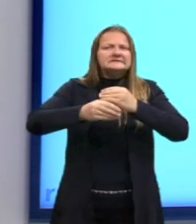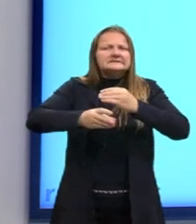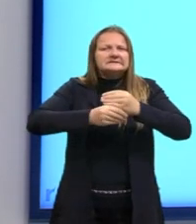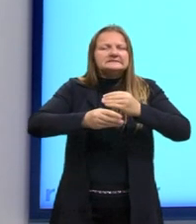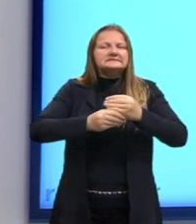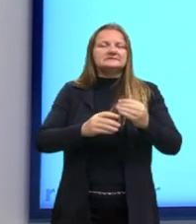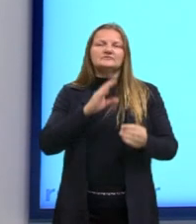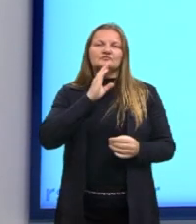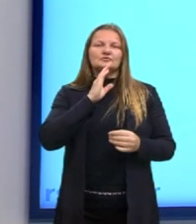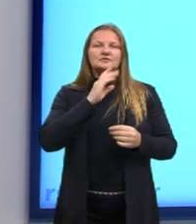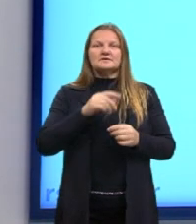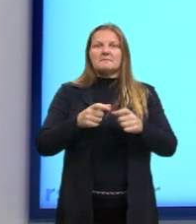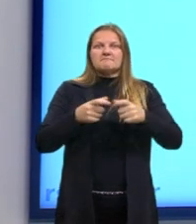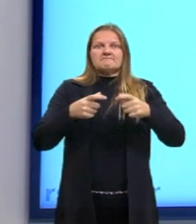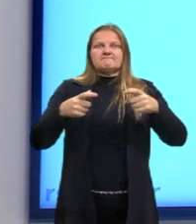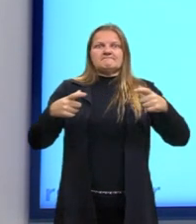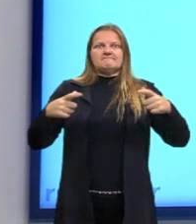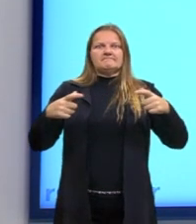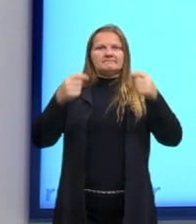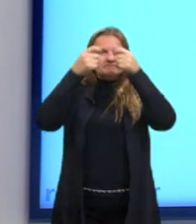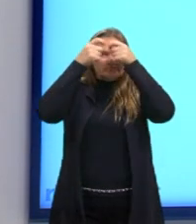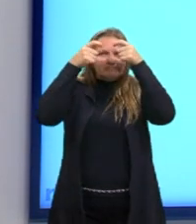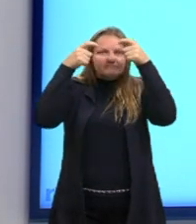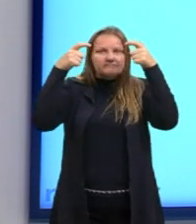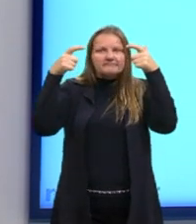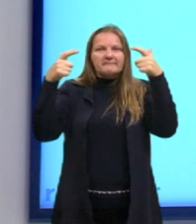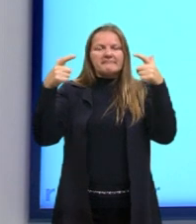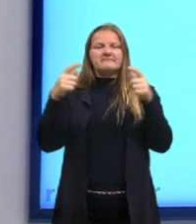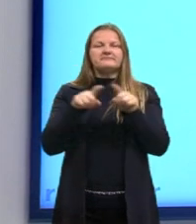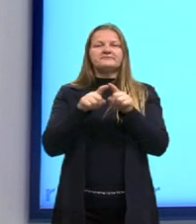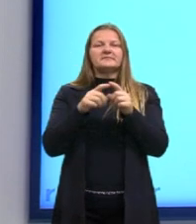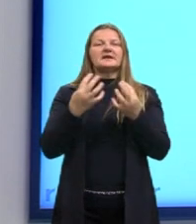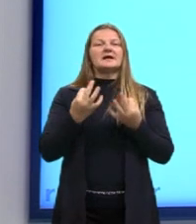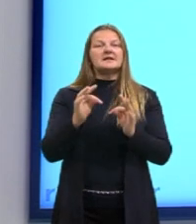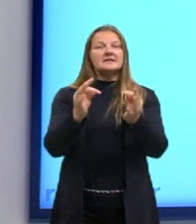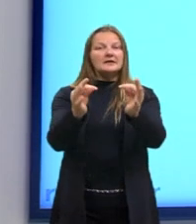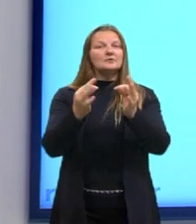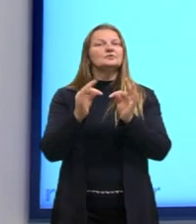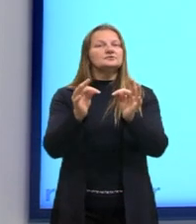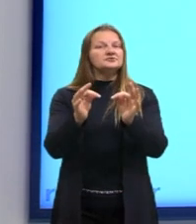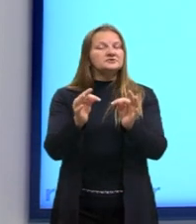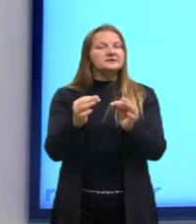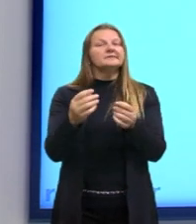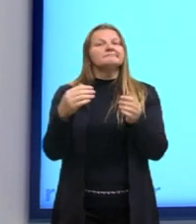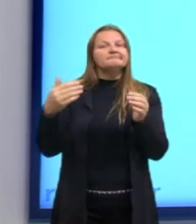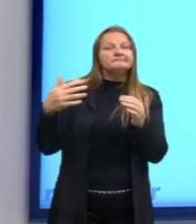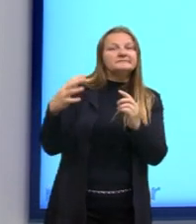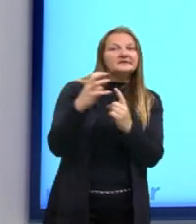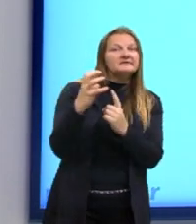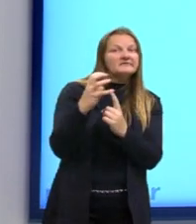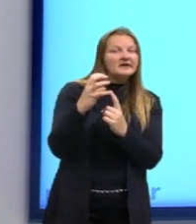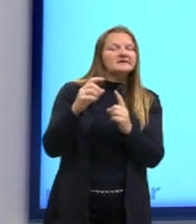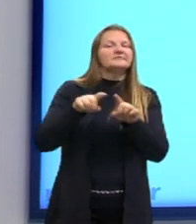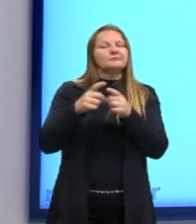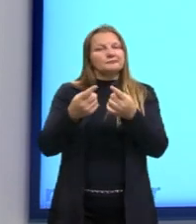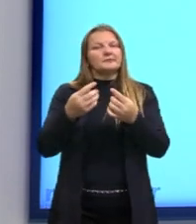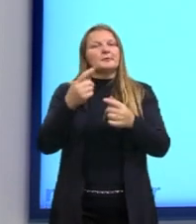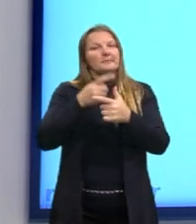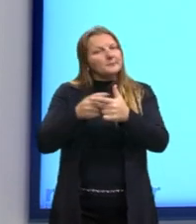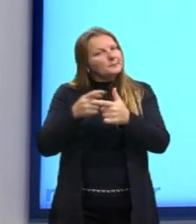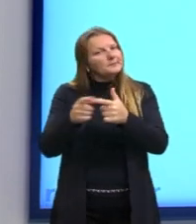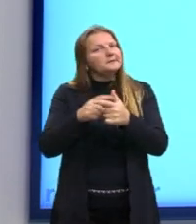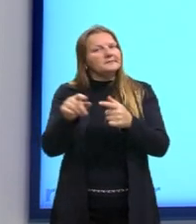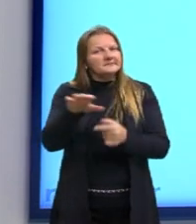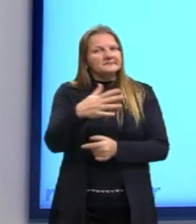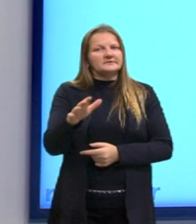toda essa tecnologia também ela traz alguns problemas para nós seres humanos termos que resolver, né? Então